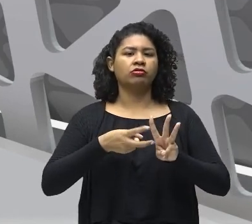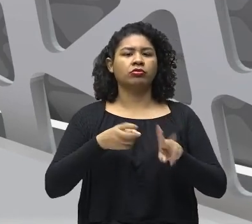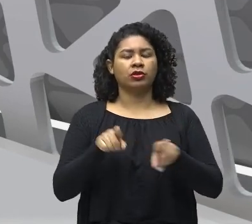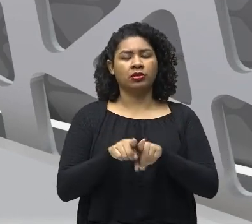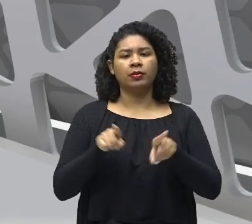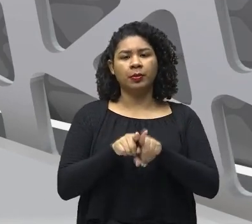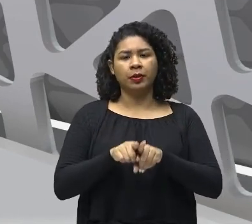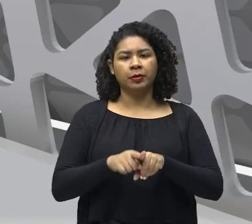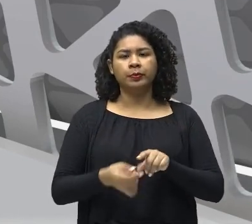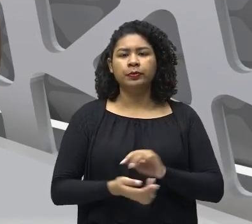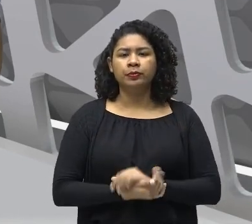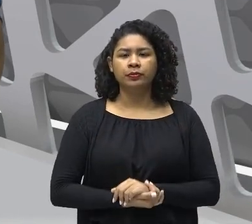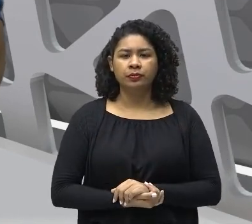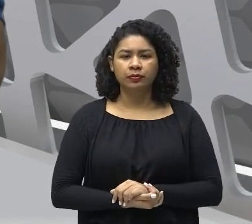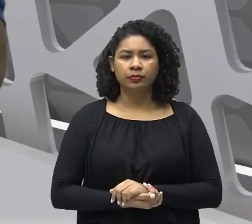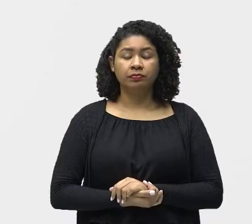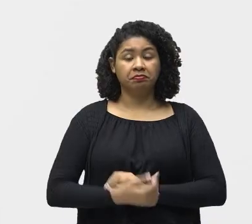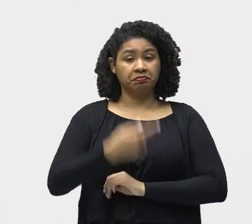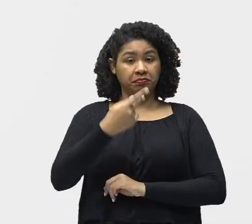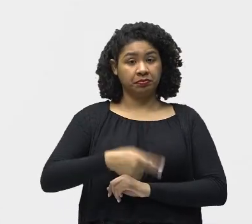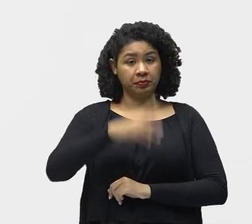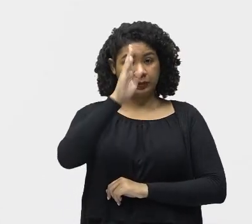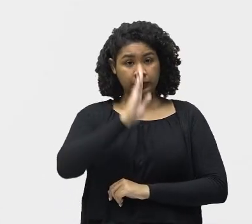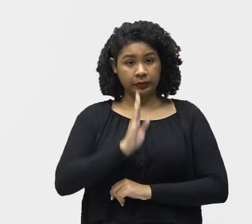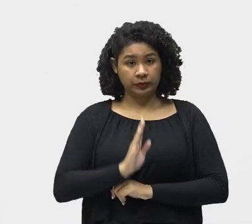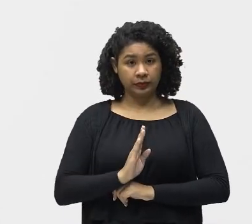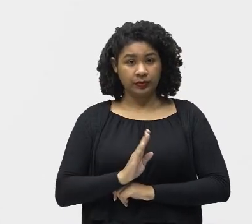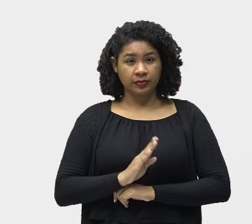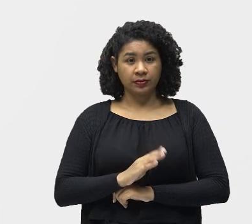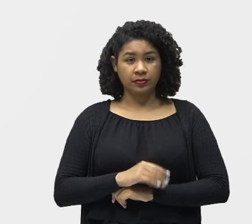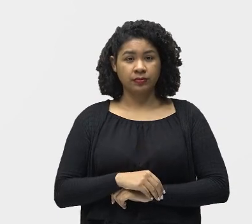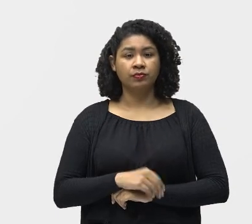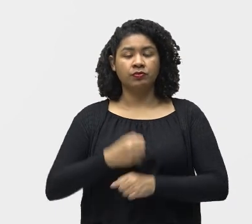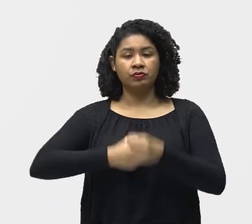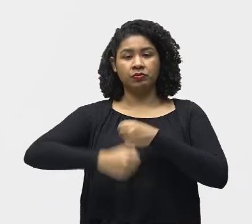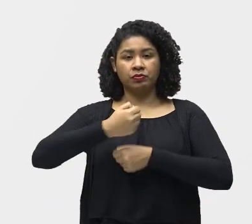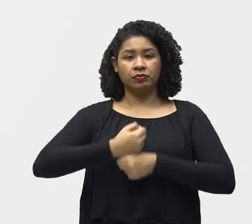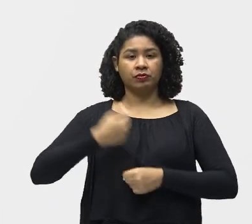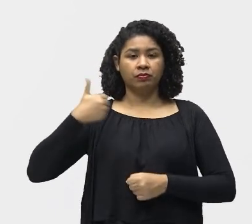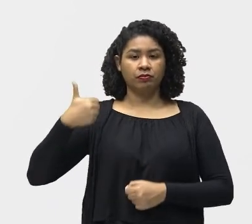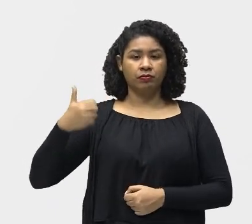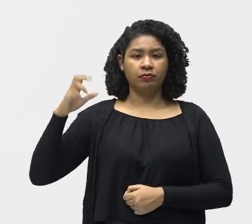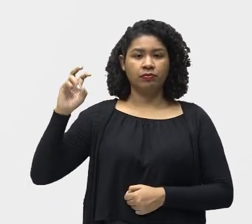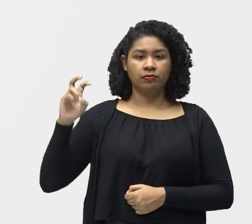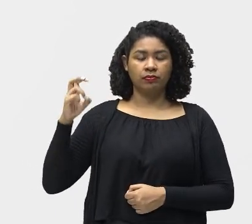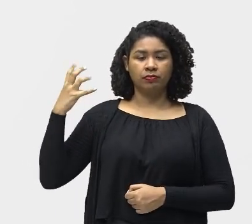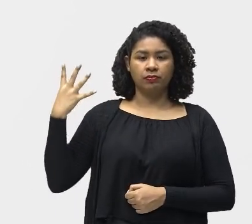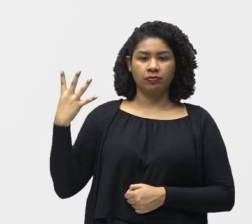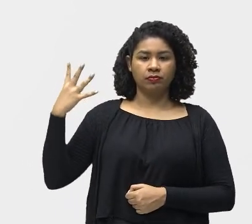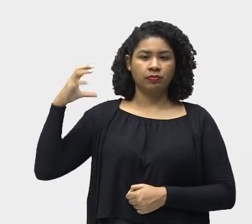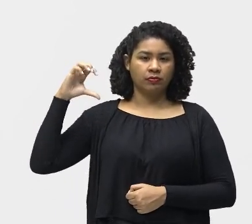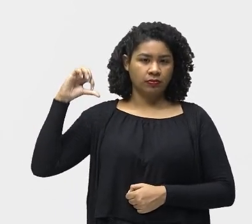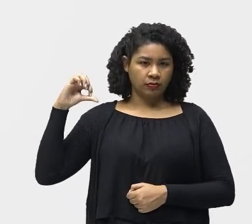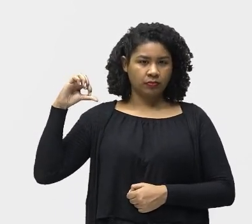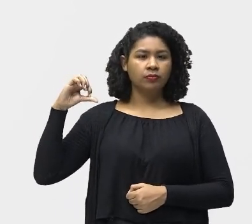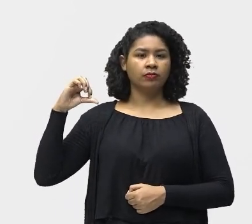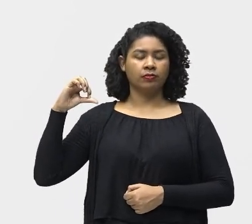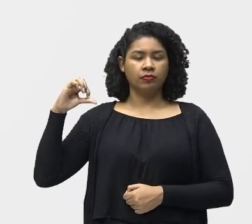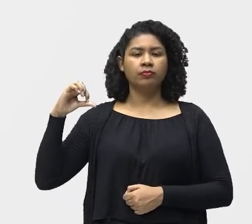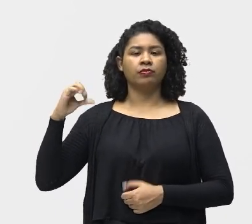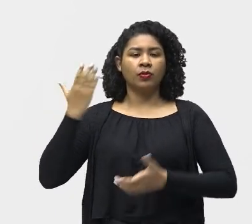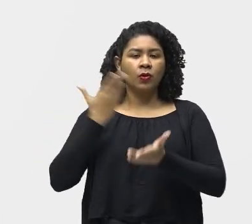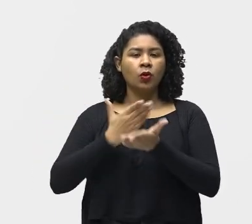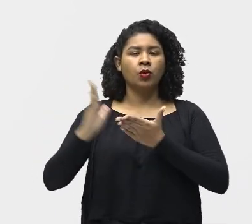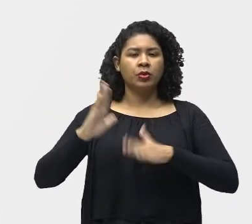Ok Já no Brasil Continuando o texto Desde 1549 Ano em que Chegaram ao país Começaram a